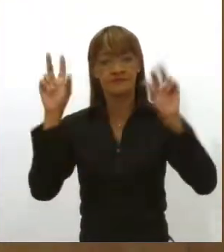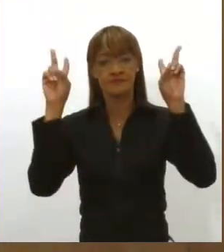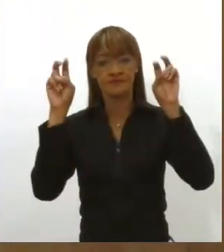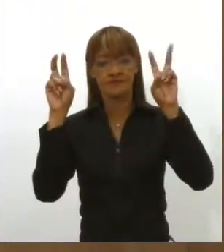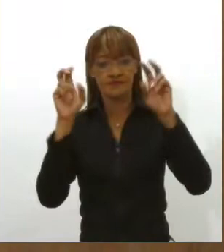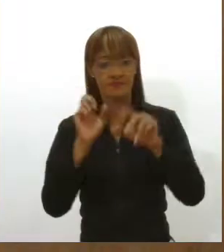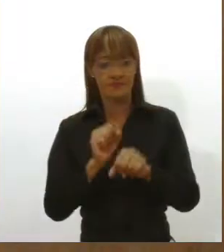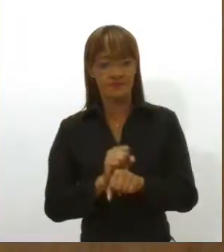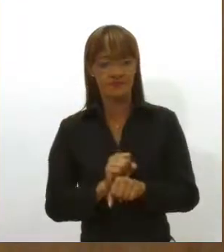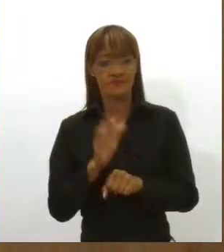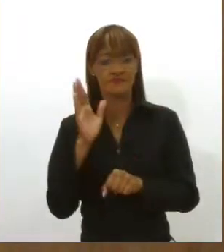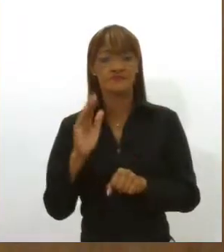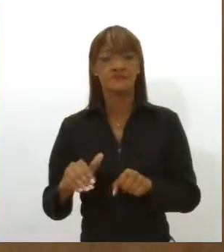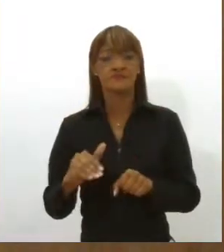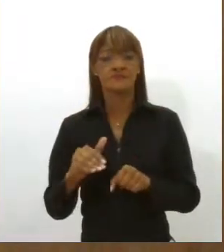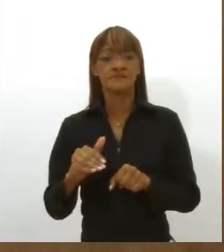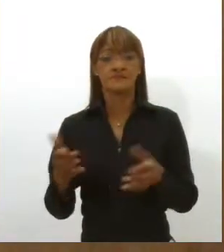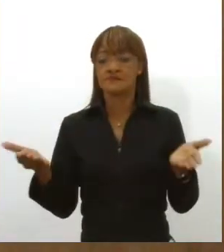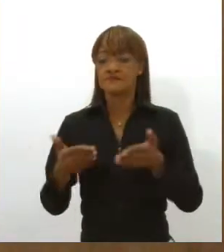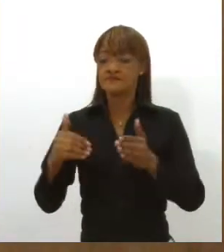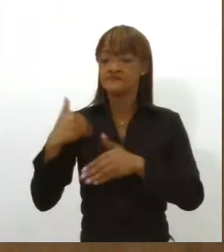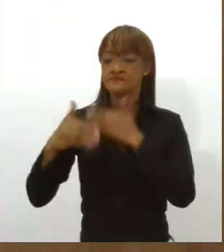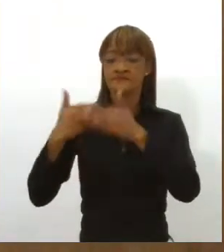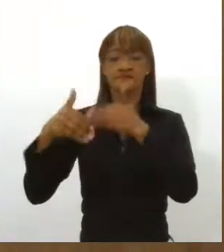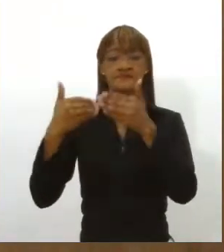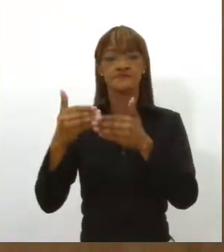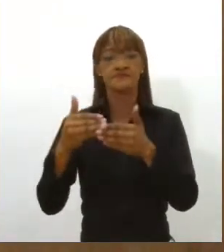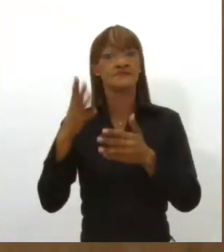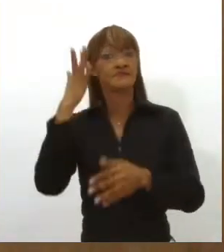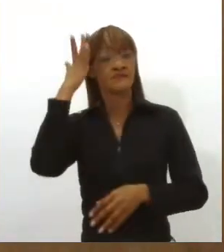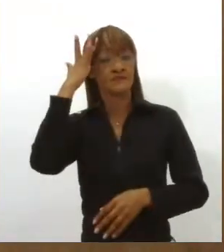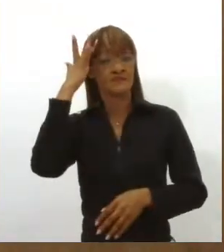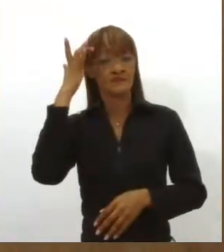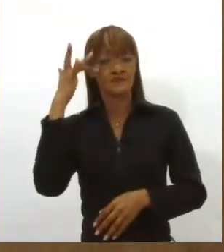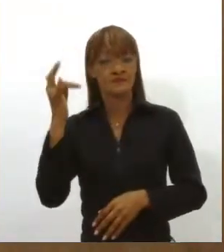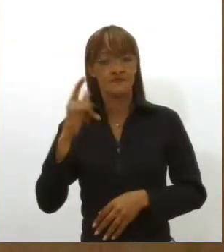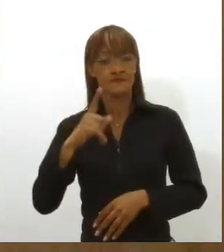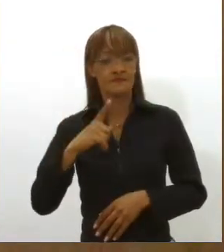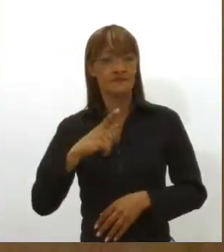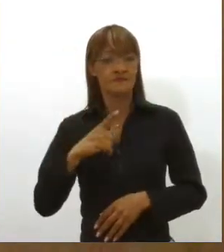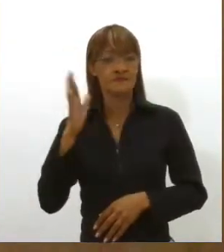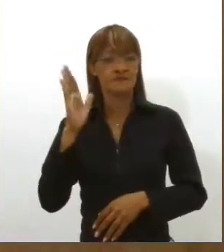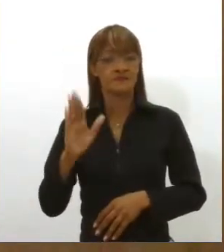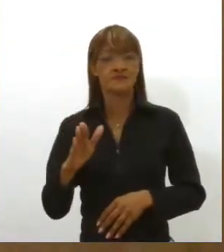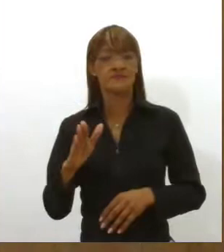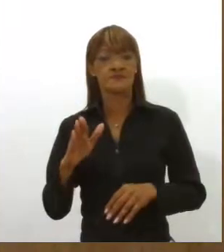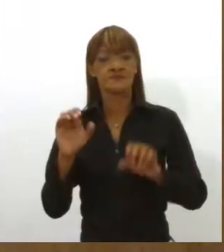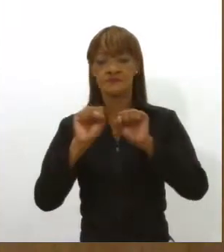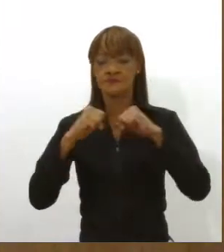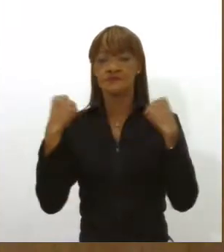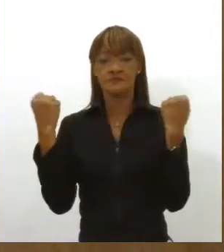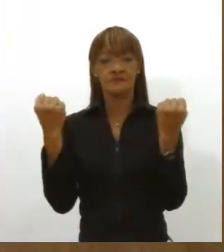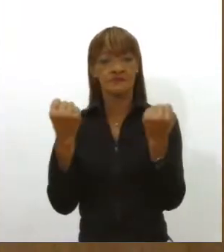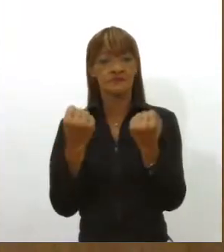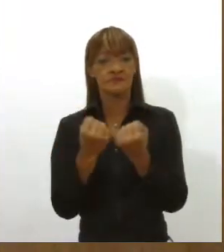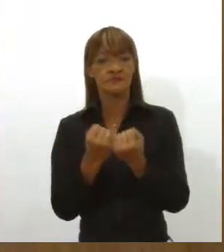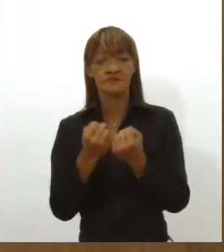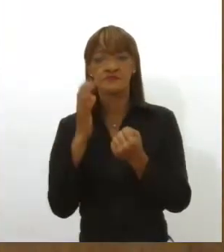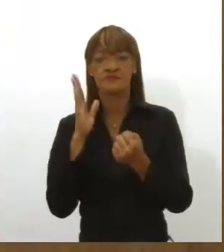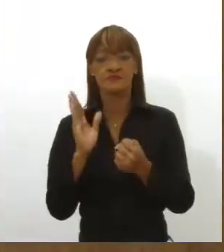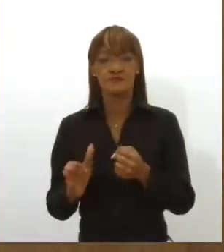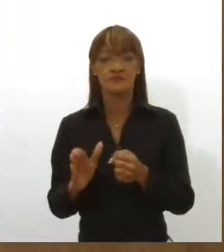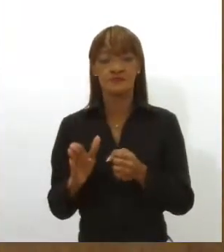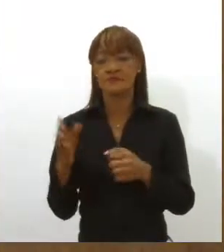Dirigentes de Desenvolvimento promoverá amanhã o seminário Caminhos e Estratégias para o Desenvolvimento do Turismo de Sergipe.